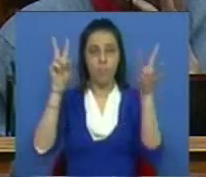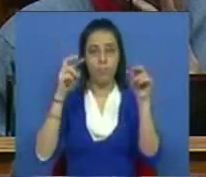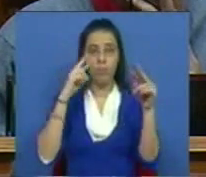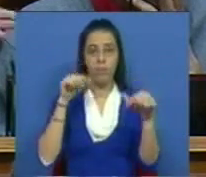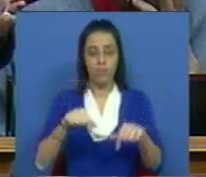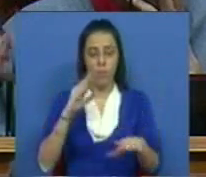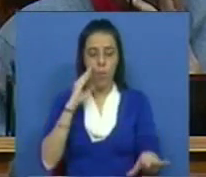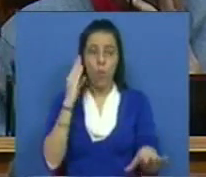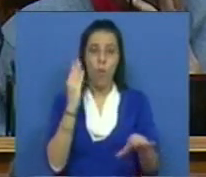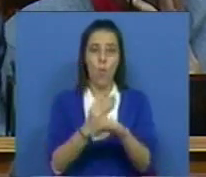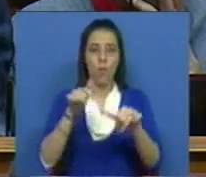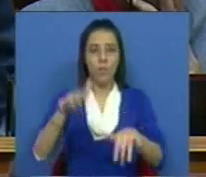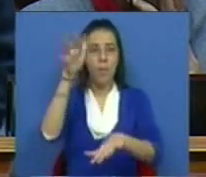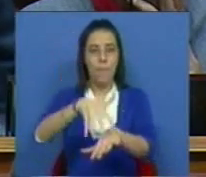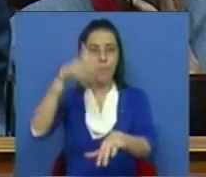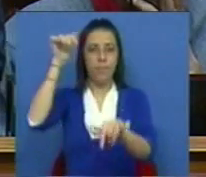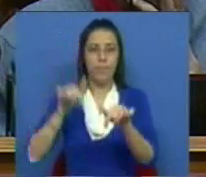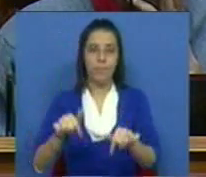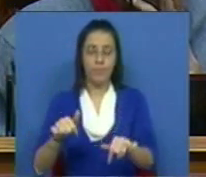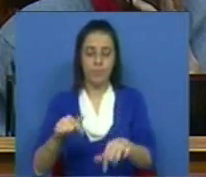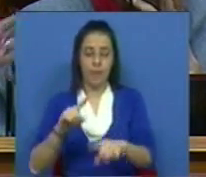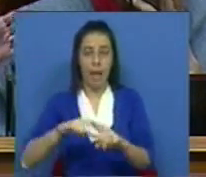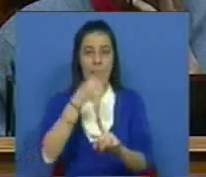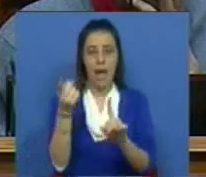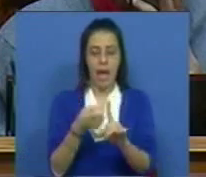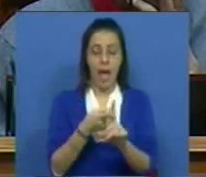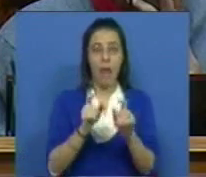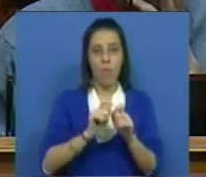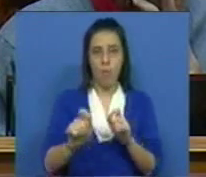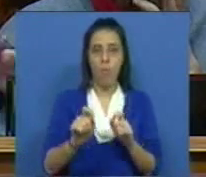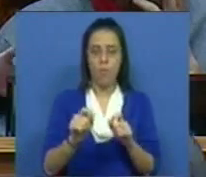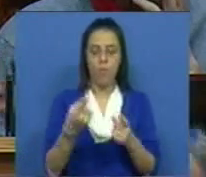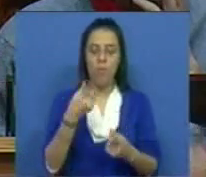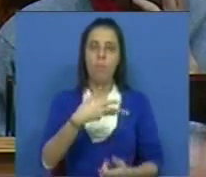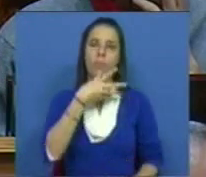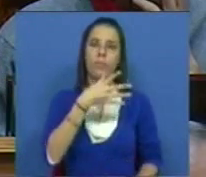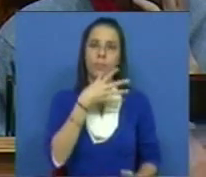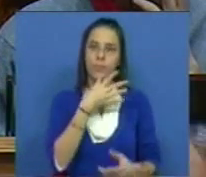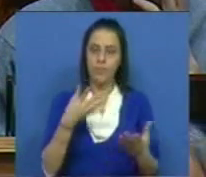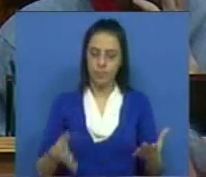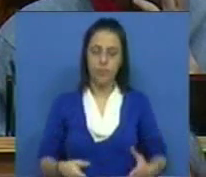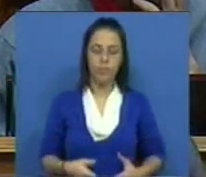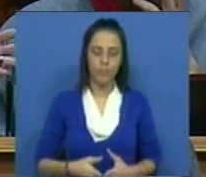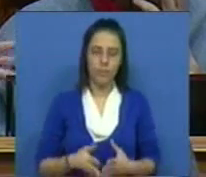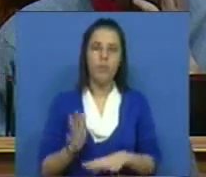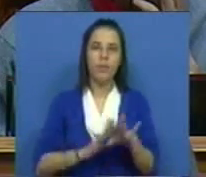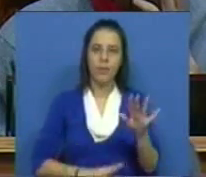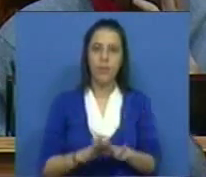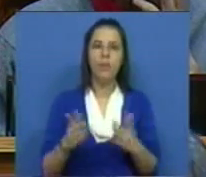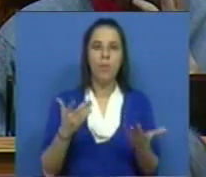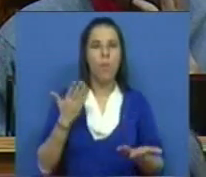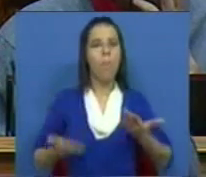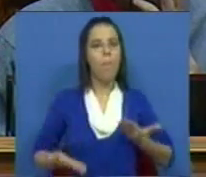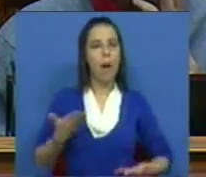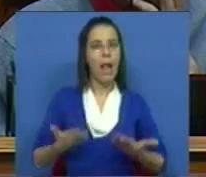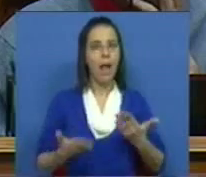do plenário deste ano civil uma intervenção em que fez como que um